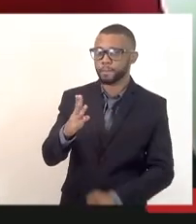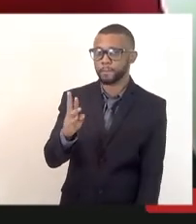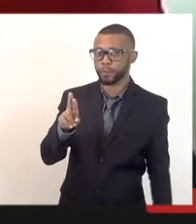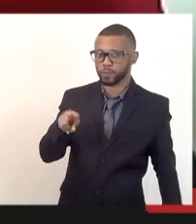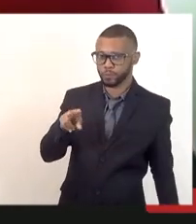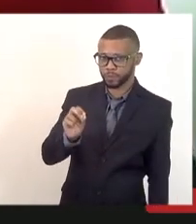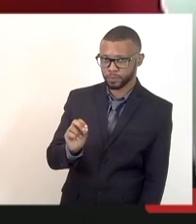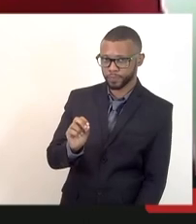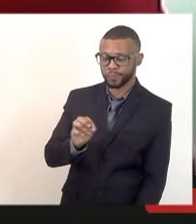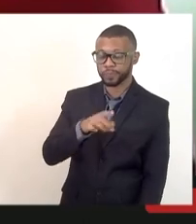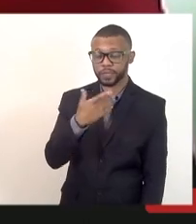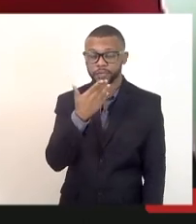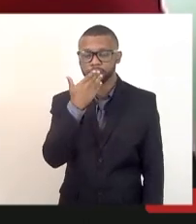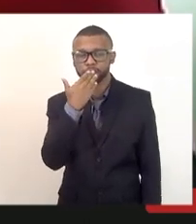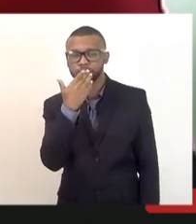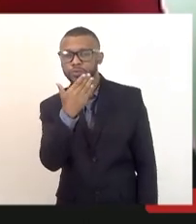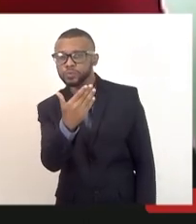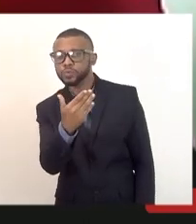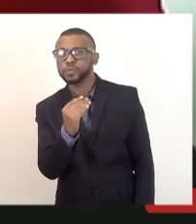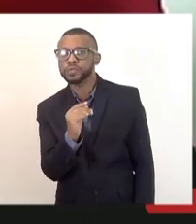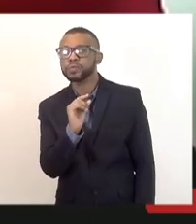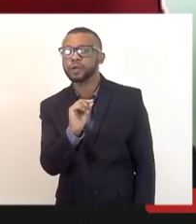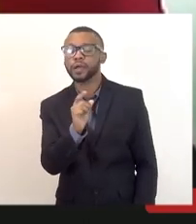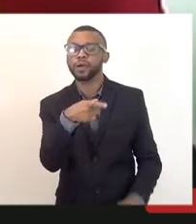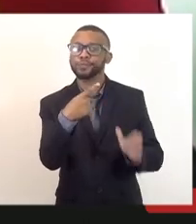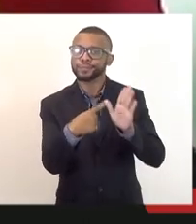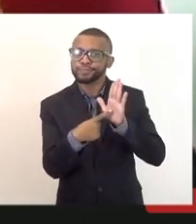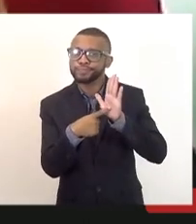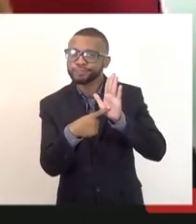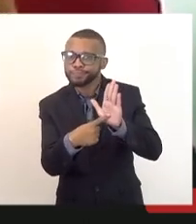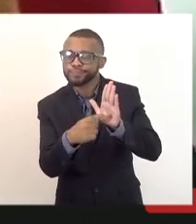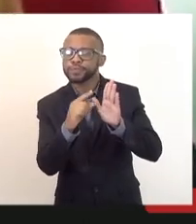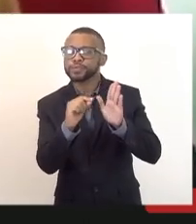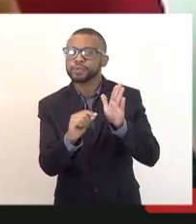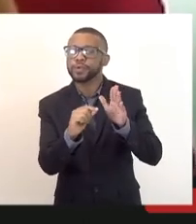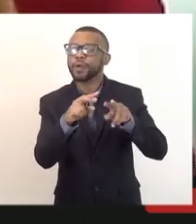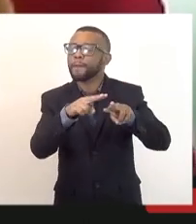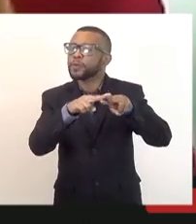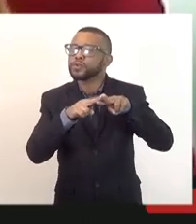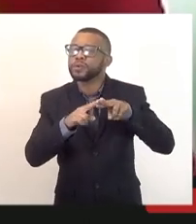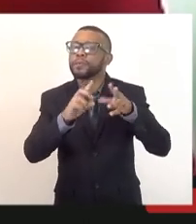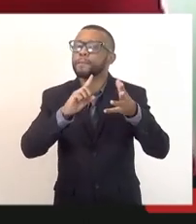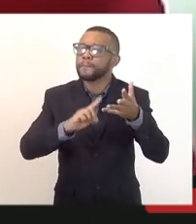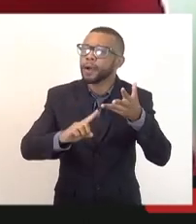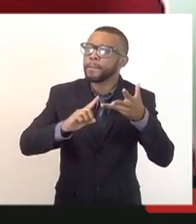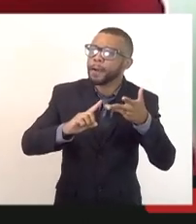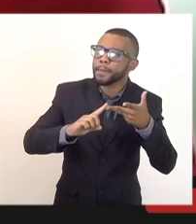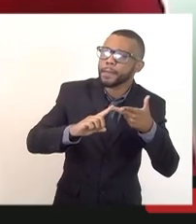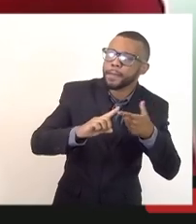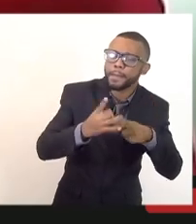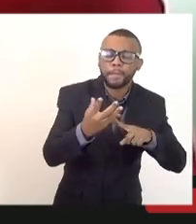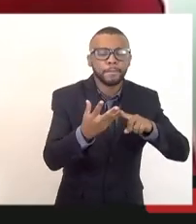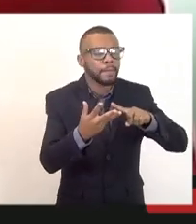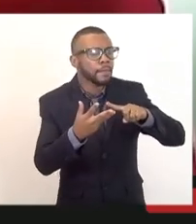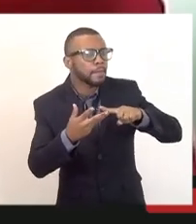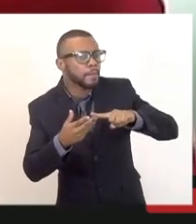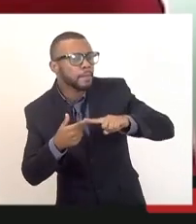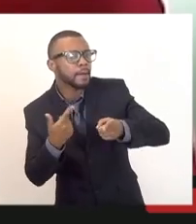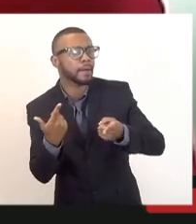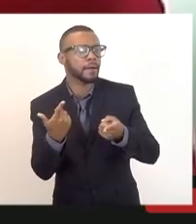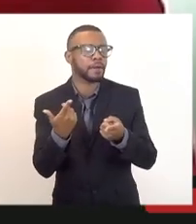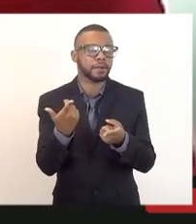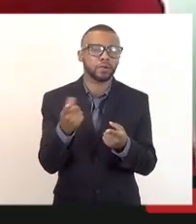fez uma solicitação de uma exposição de motivos para que a PGE